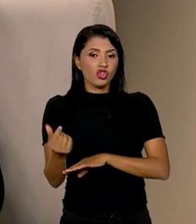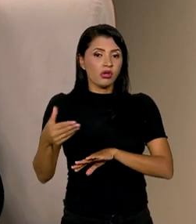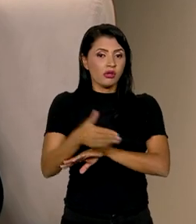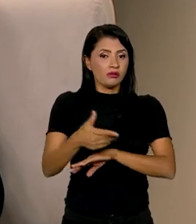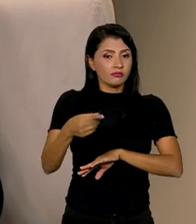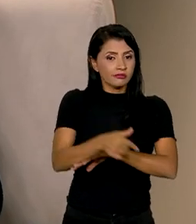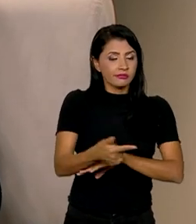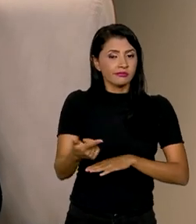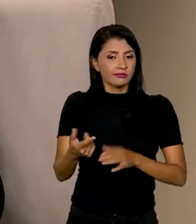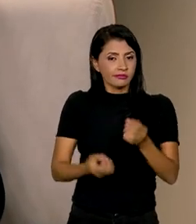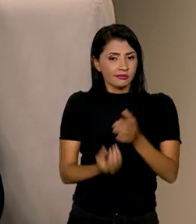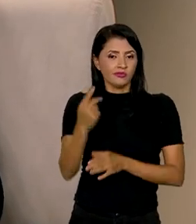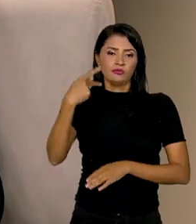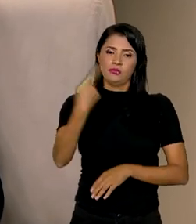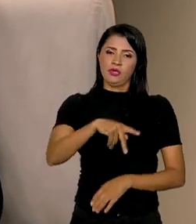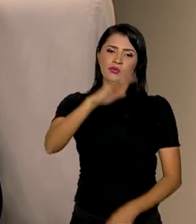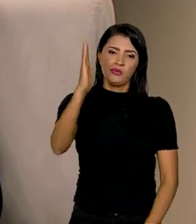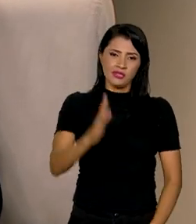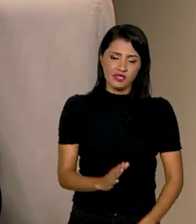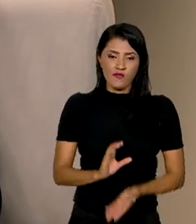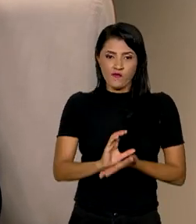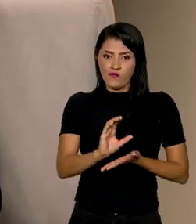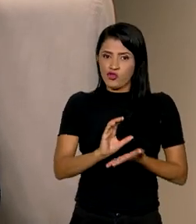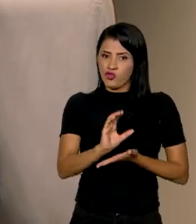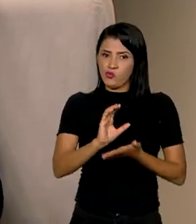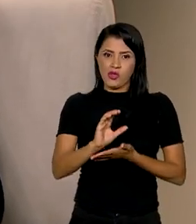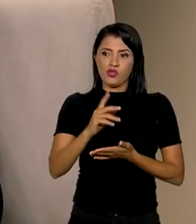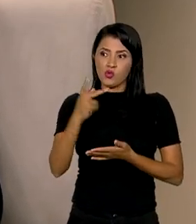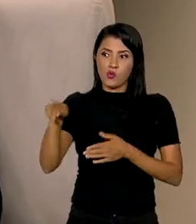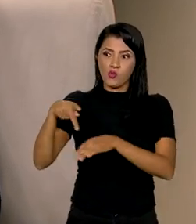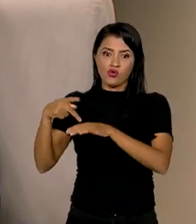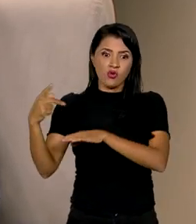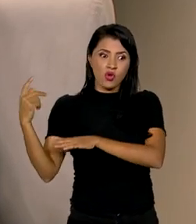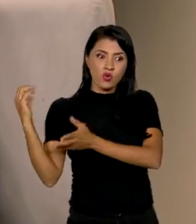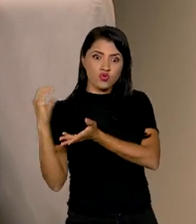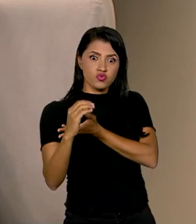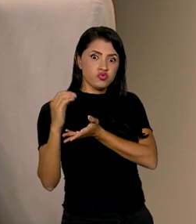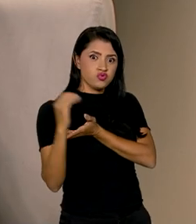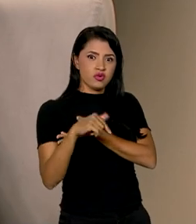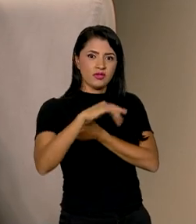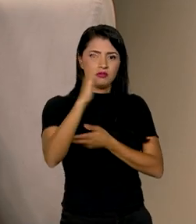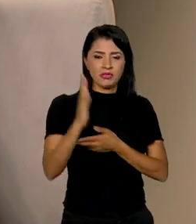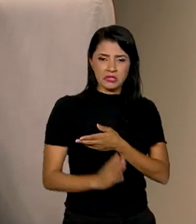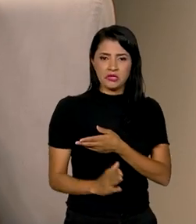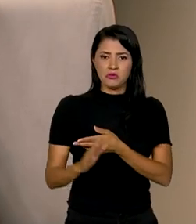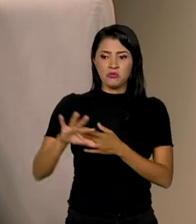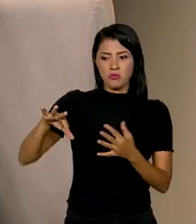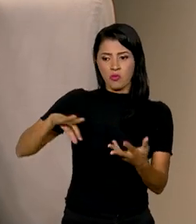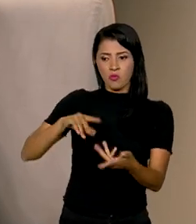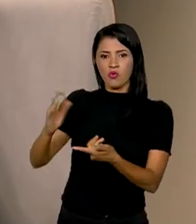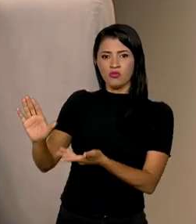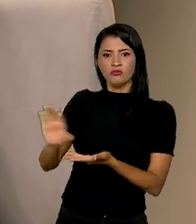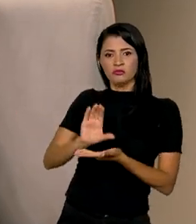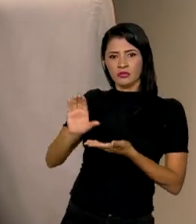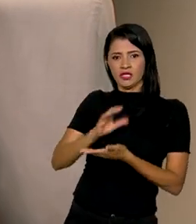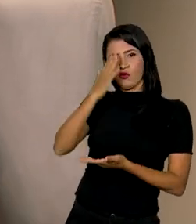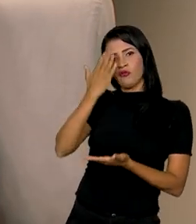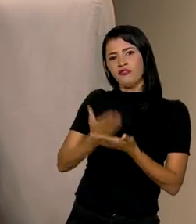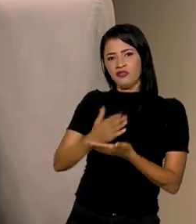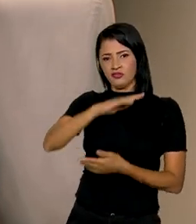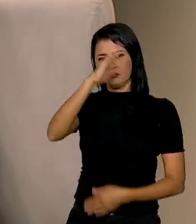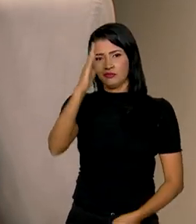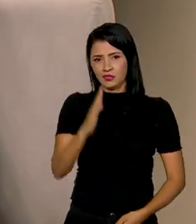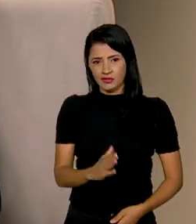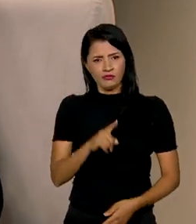produtivo no Brasil, o investimento direto estrangeiro, que o mundo está indicando, que está também com confiança no Brasil.